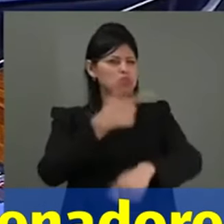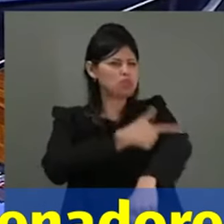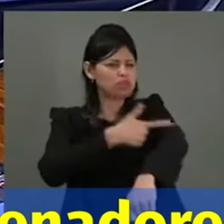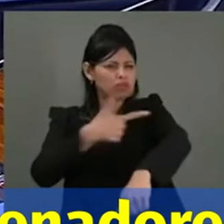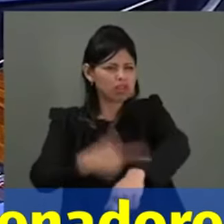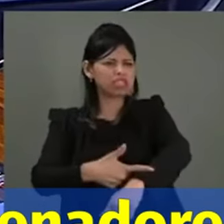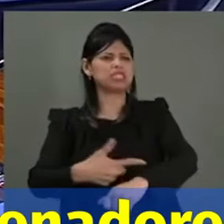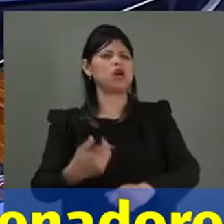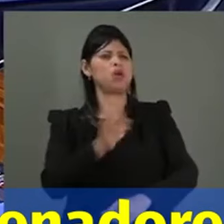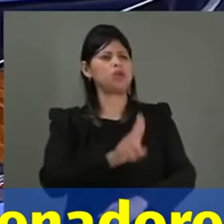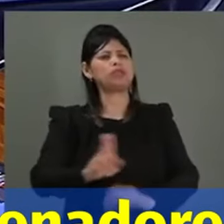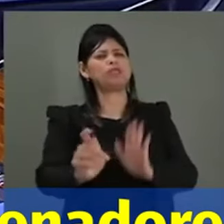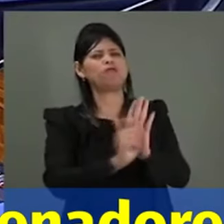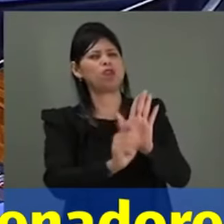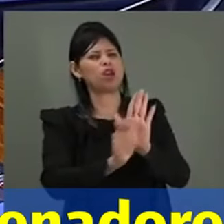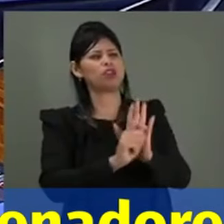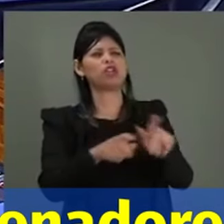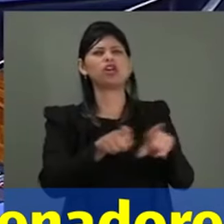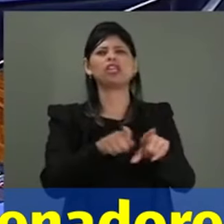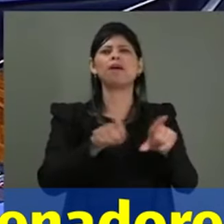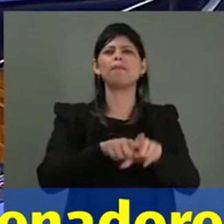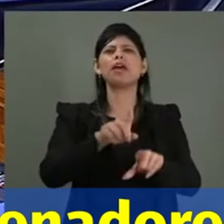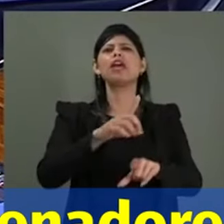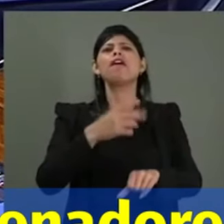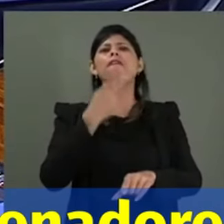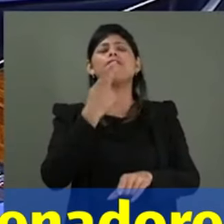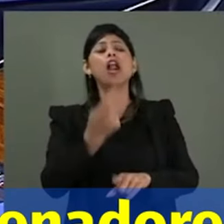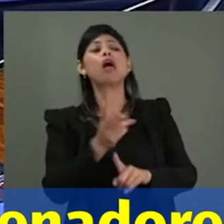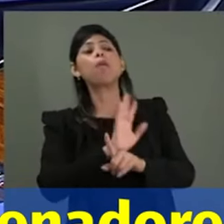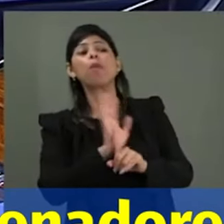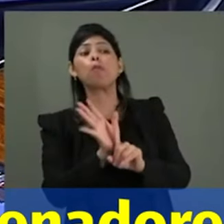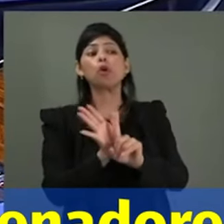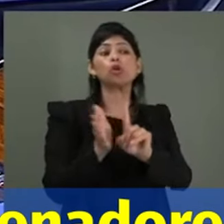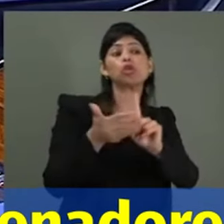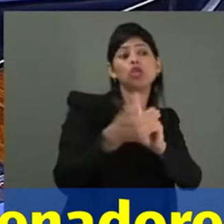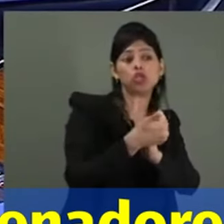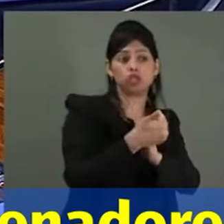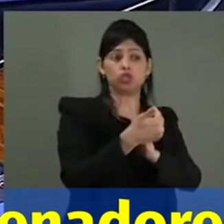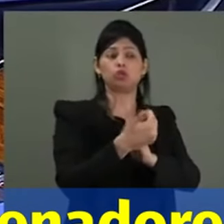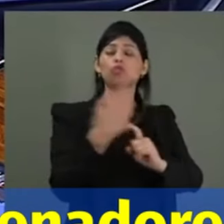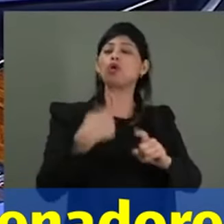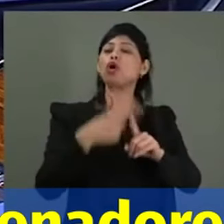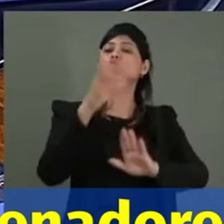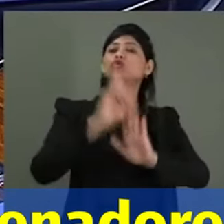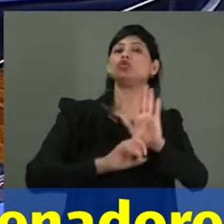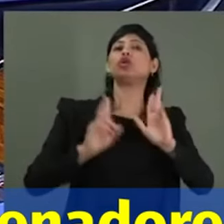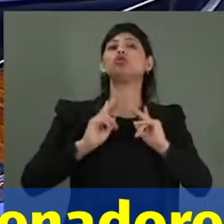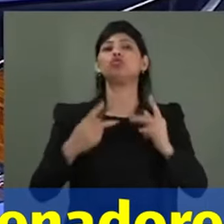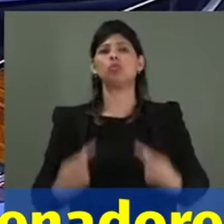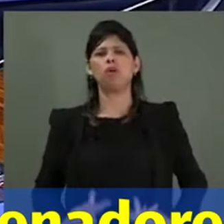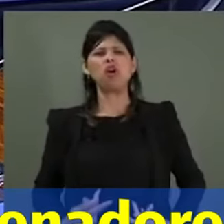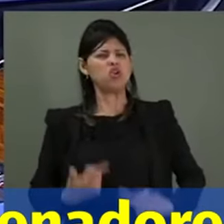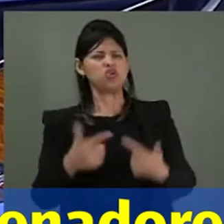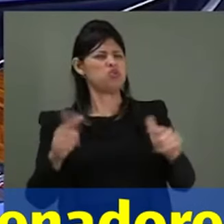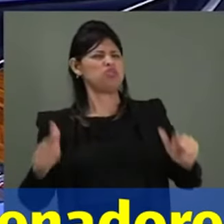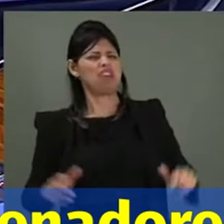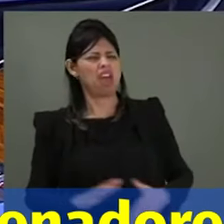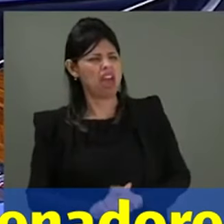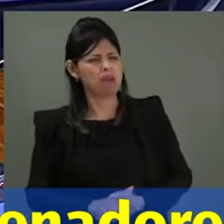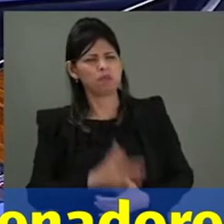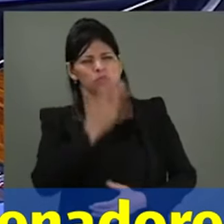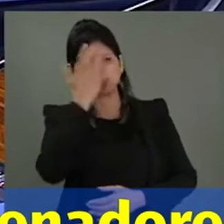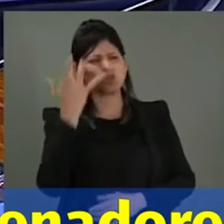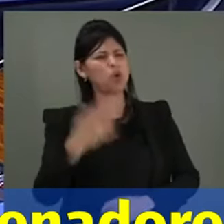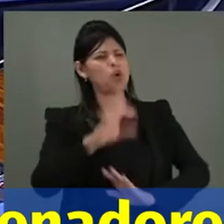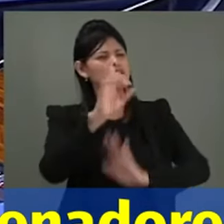protegidos pelo chamado direito dos humanos, que eles pregam, porque direitos humanos mesmo não tem nenhum, Tem gente ali na Papuda